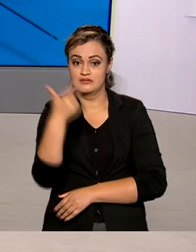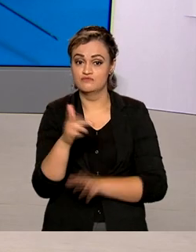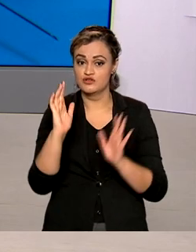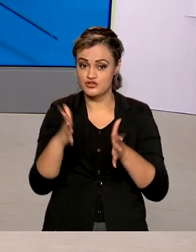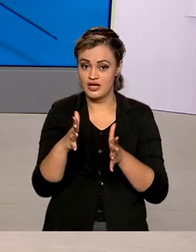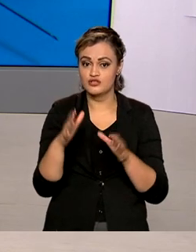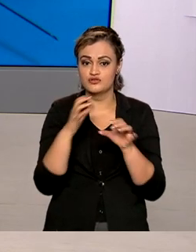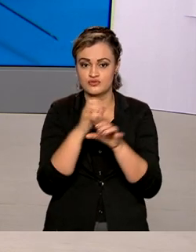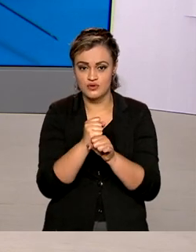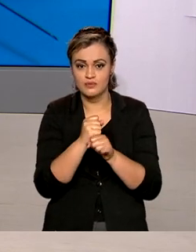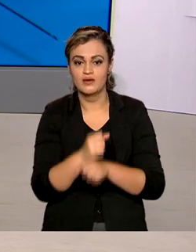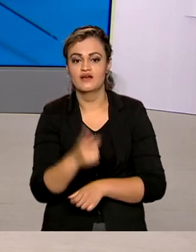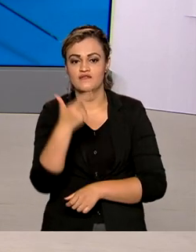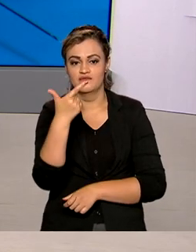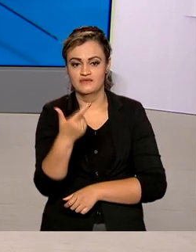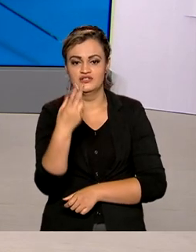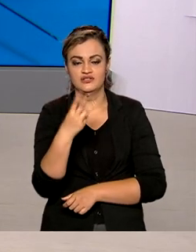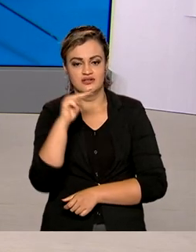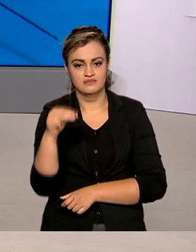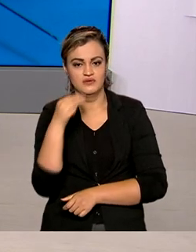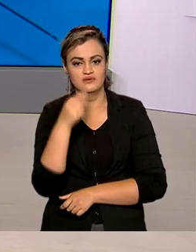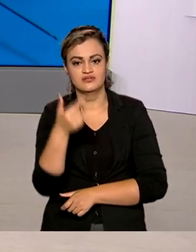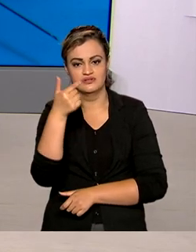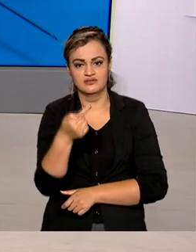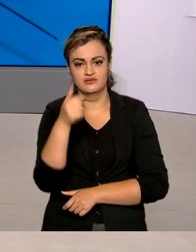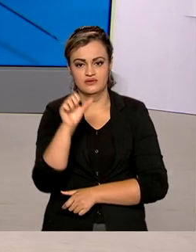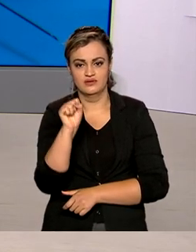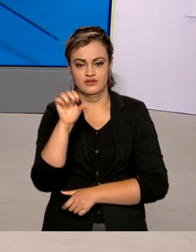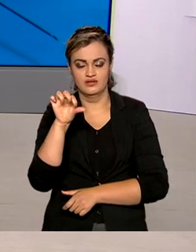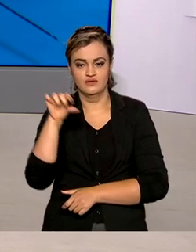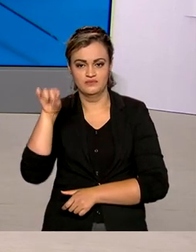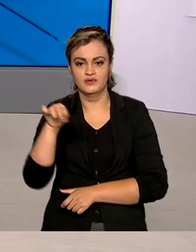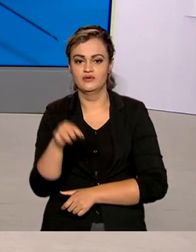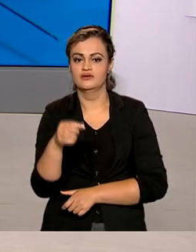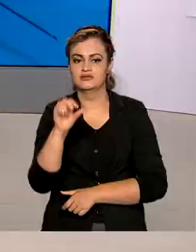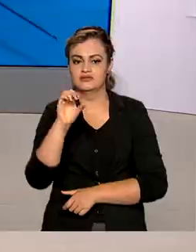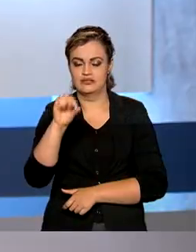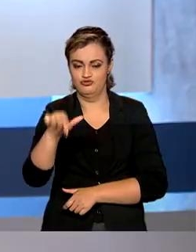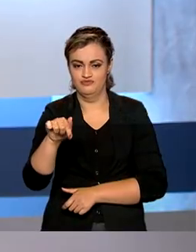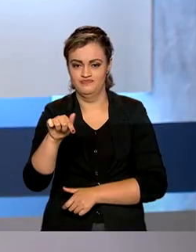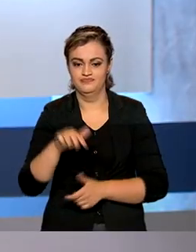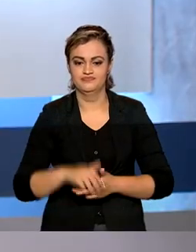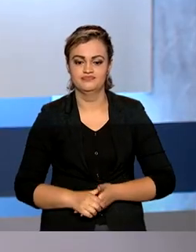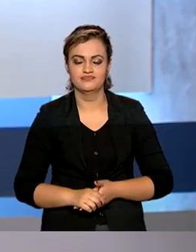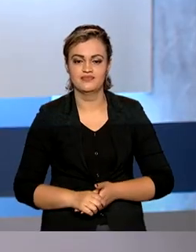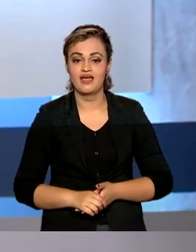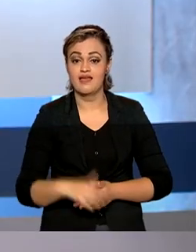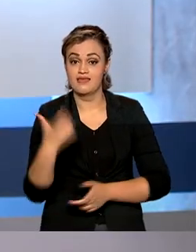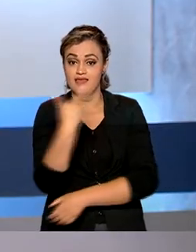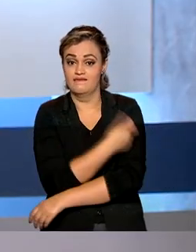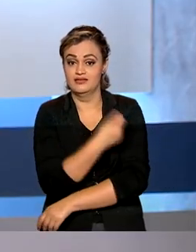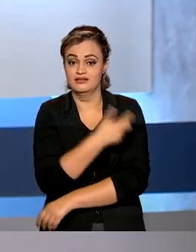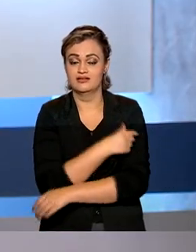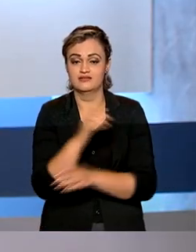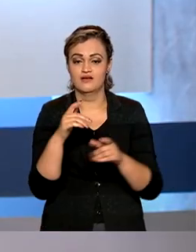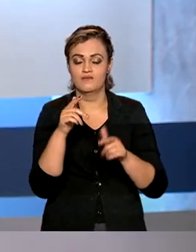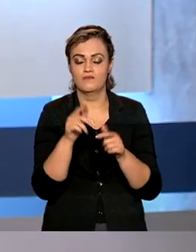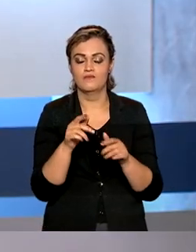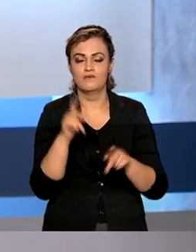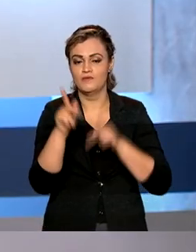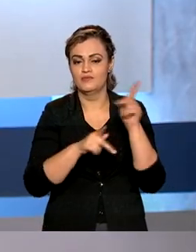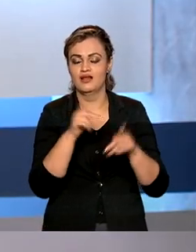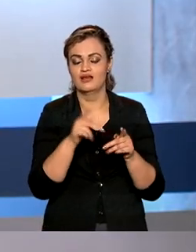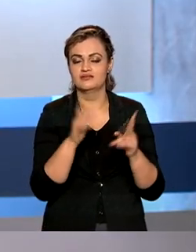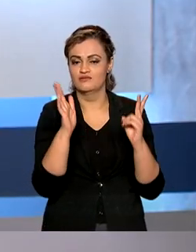segunda dose já são 23 milhões, 789 mil e 7. E a vacinação dos povos indígenas